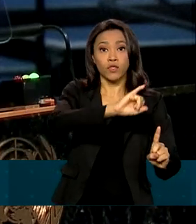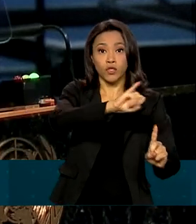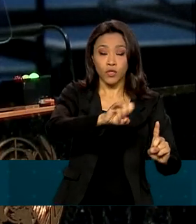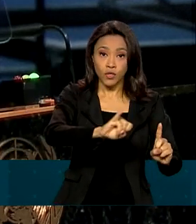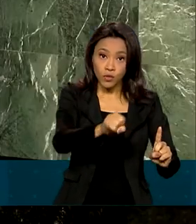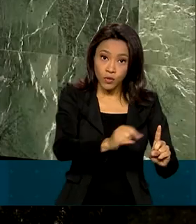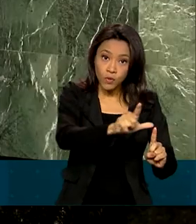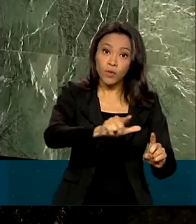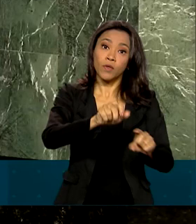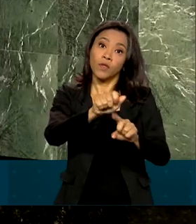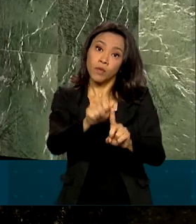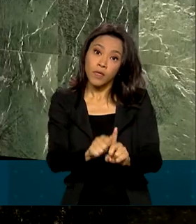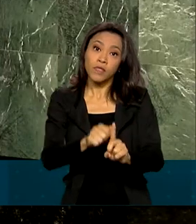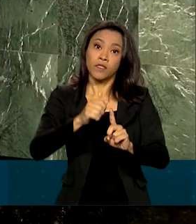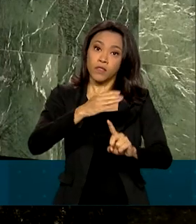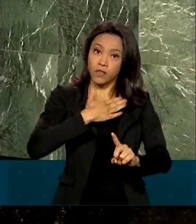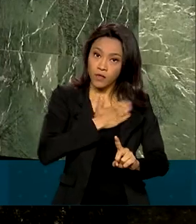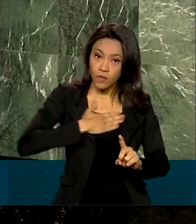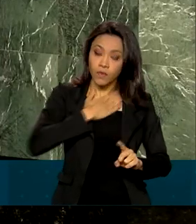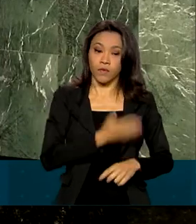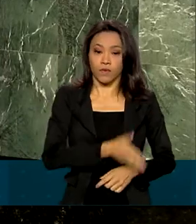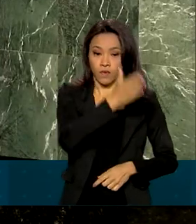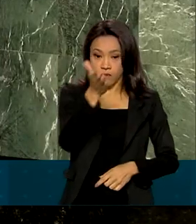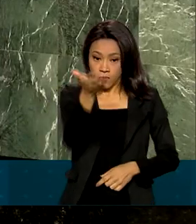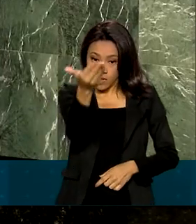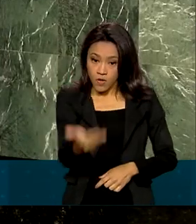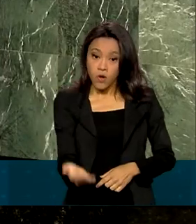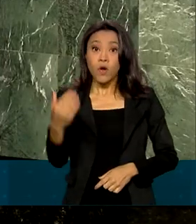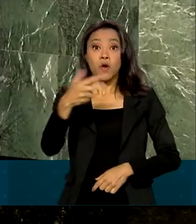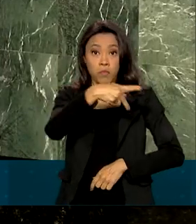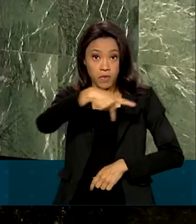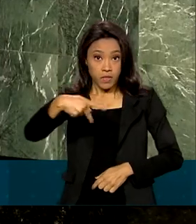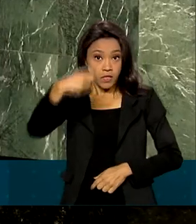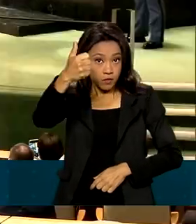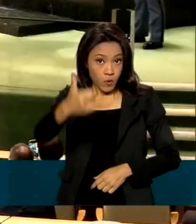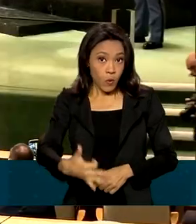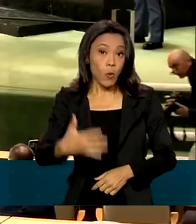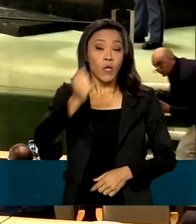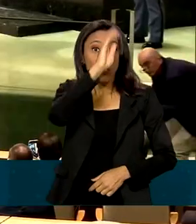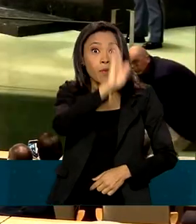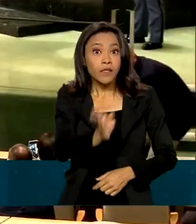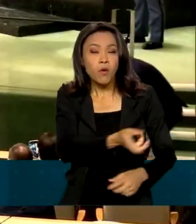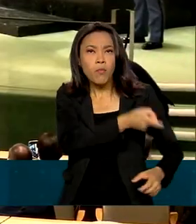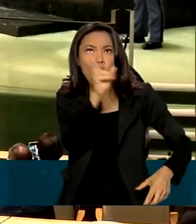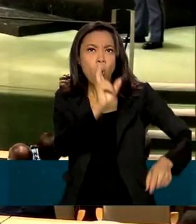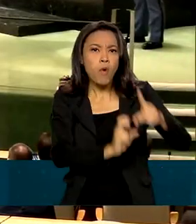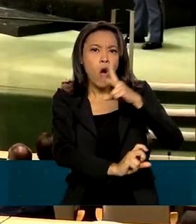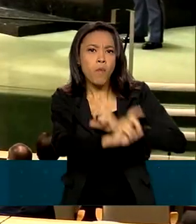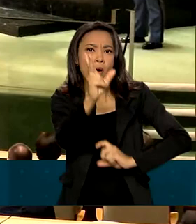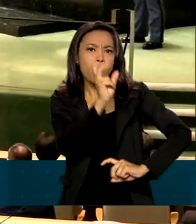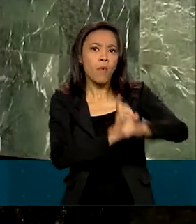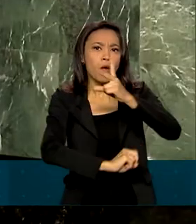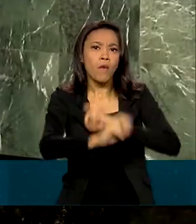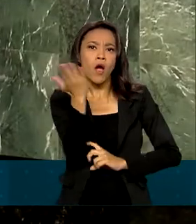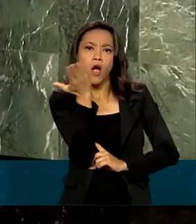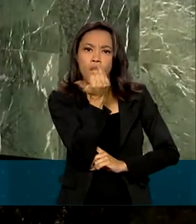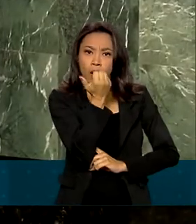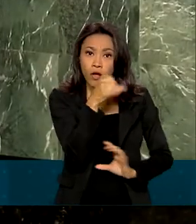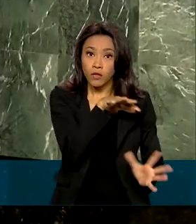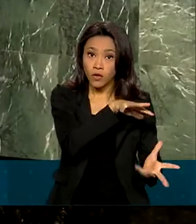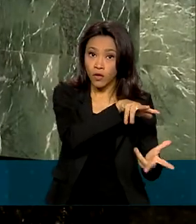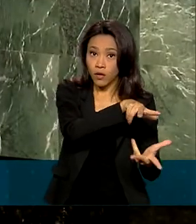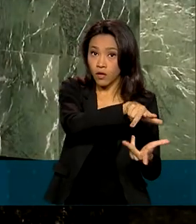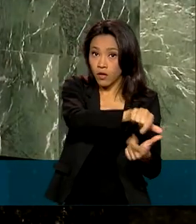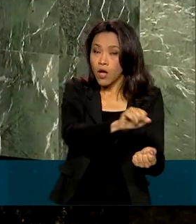e agosto. Segundo o presidente, o Brasil é um dos maiores exportadores de alimentos do mundo e abastece